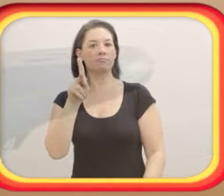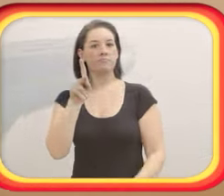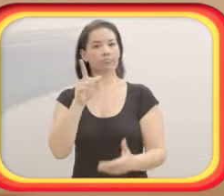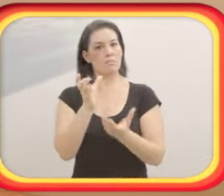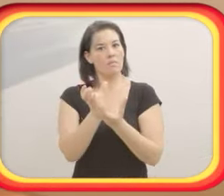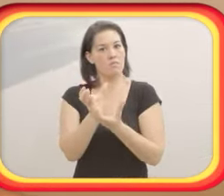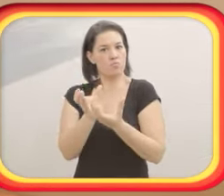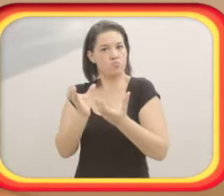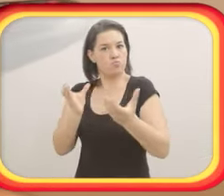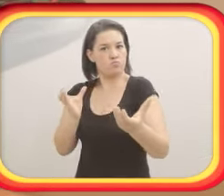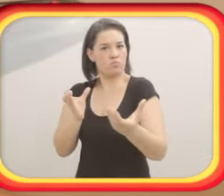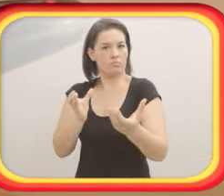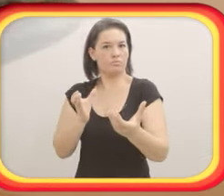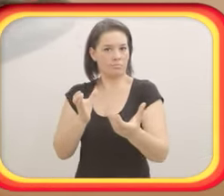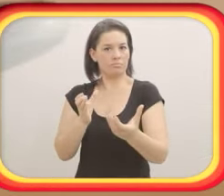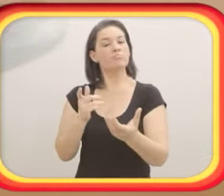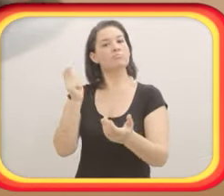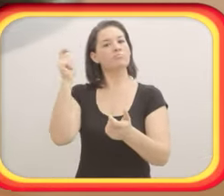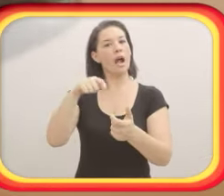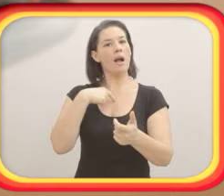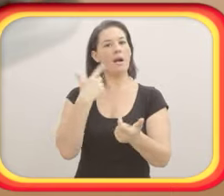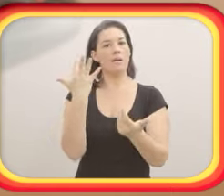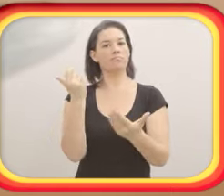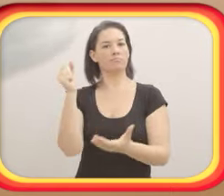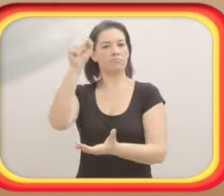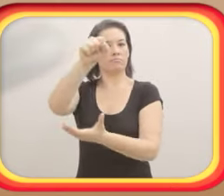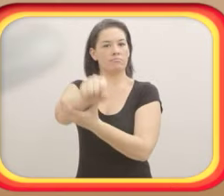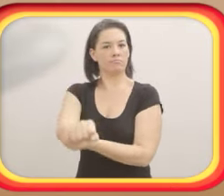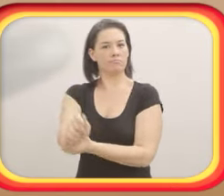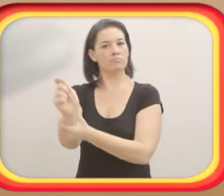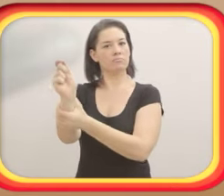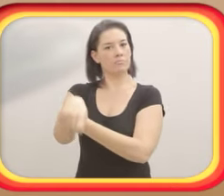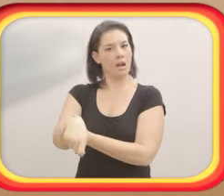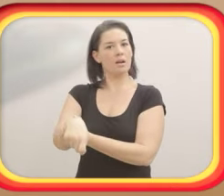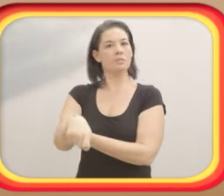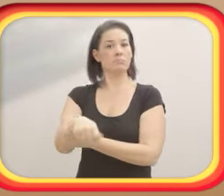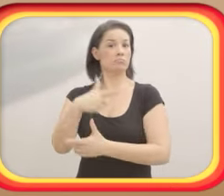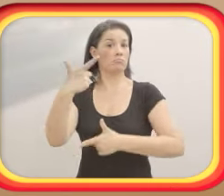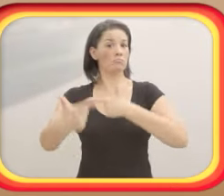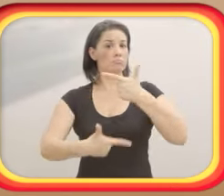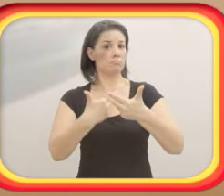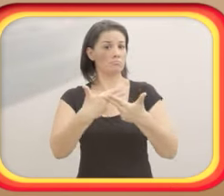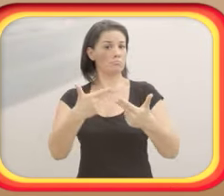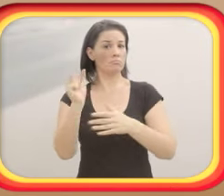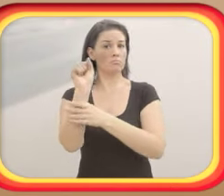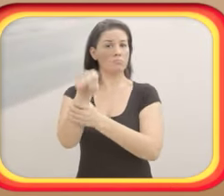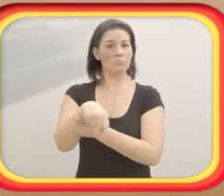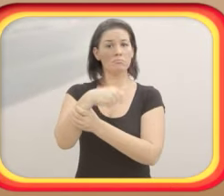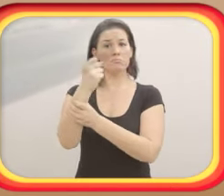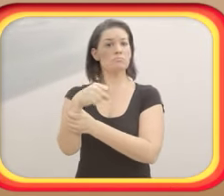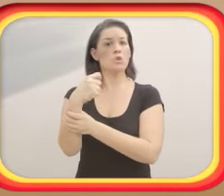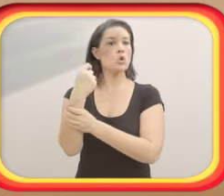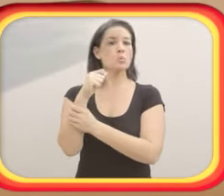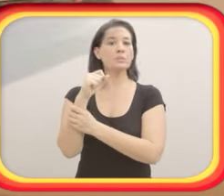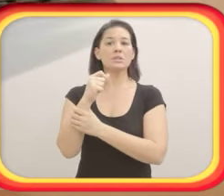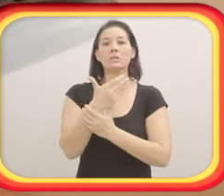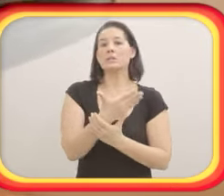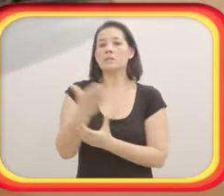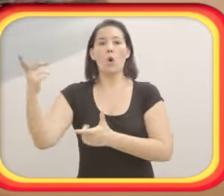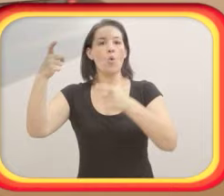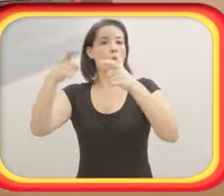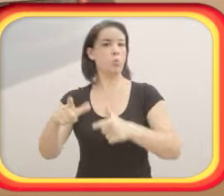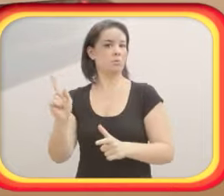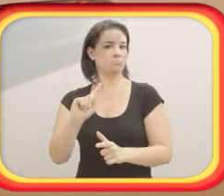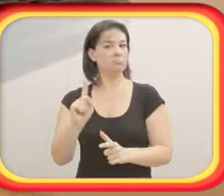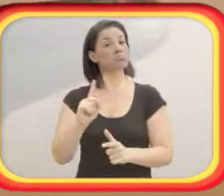um joystick com uma base maior, que permite que a mão fique bem encaixada ali e faça todos os movimentos